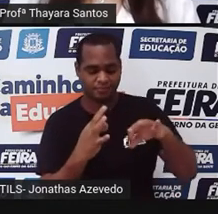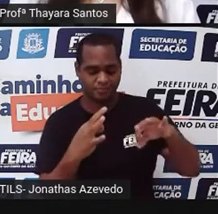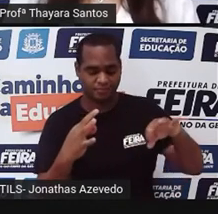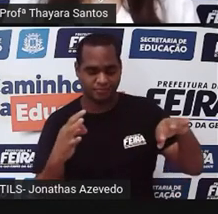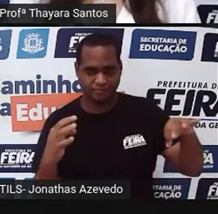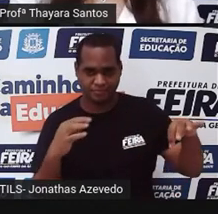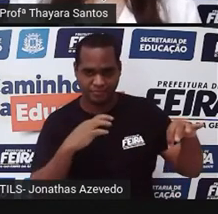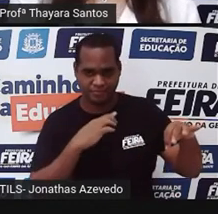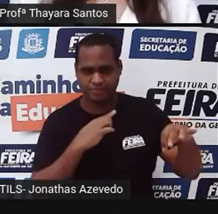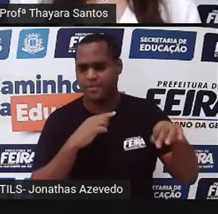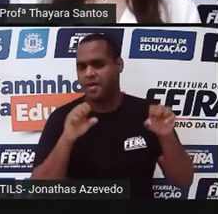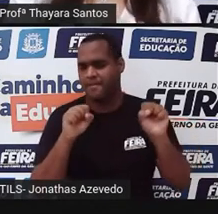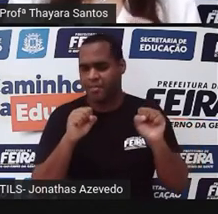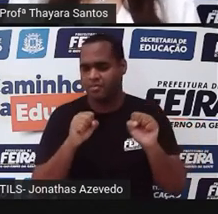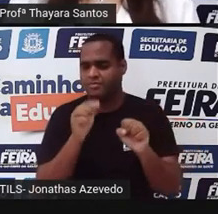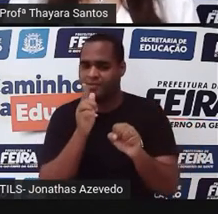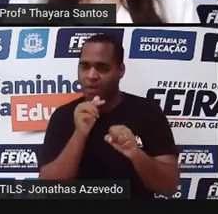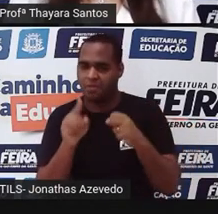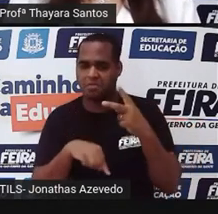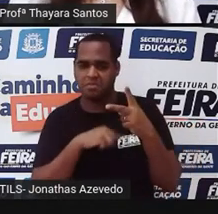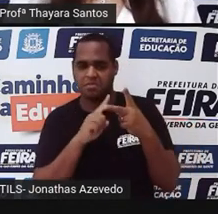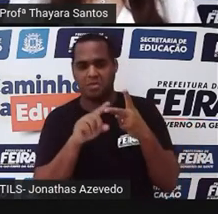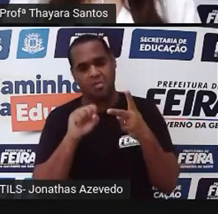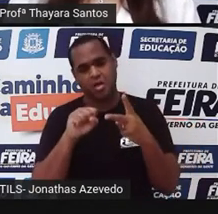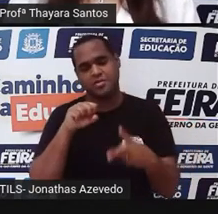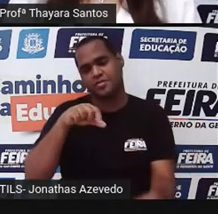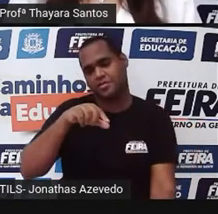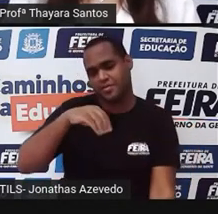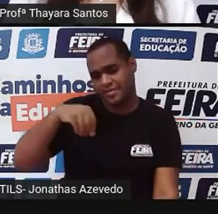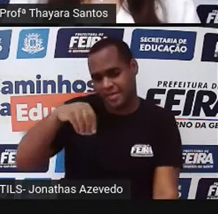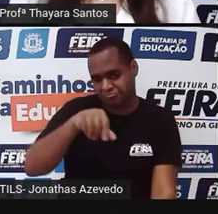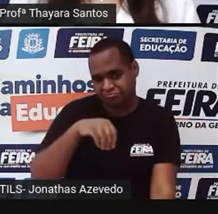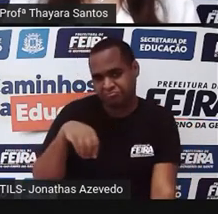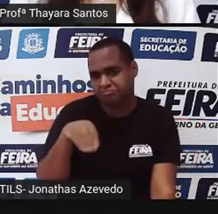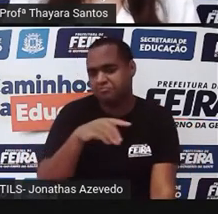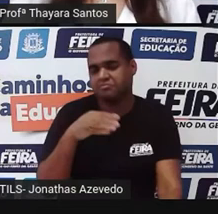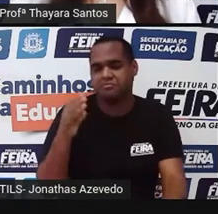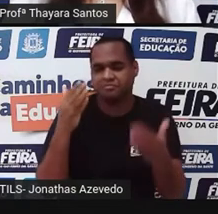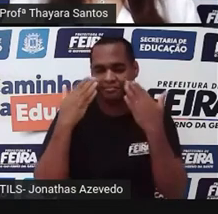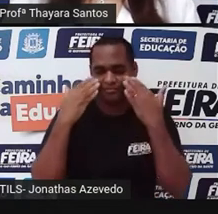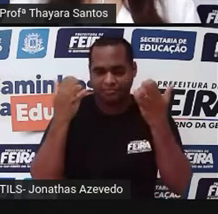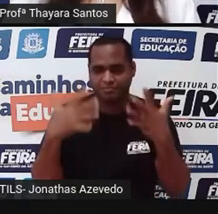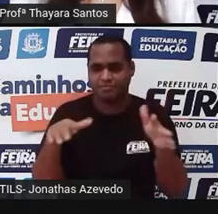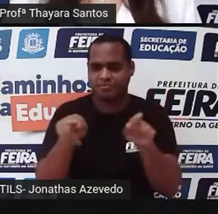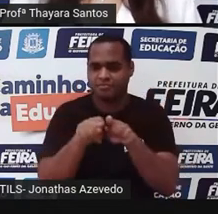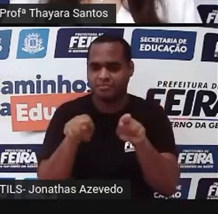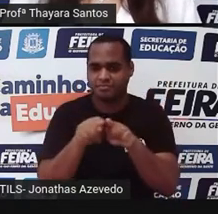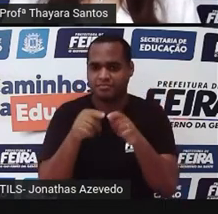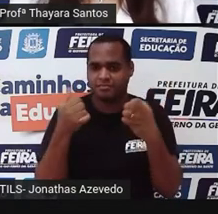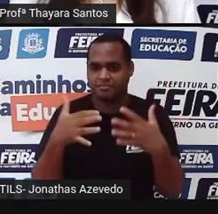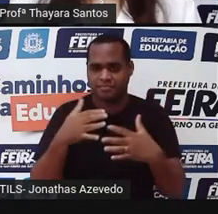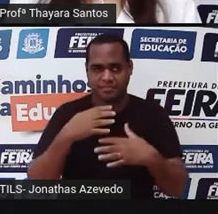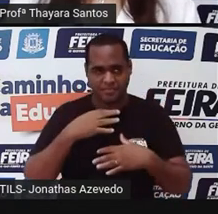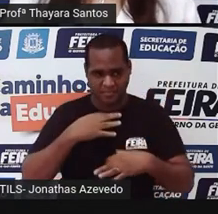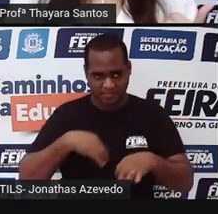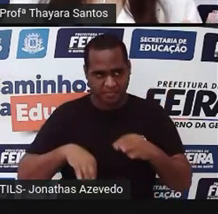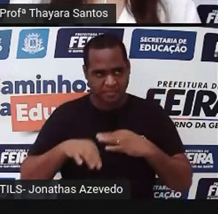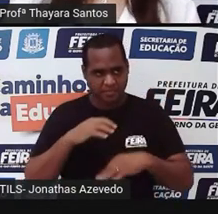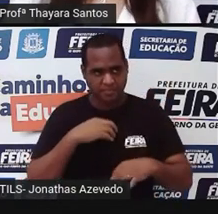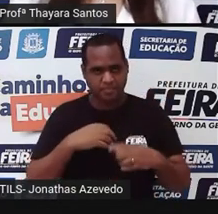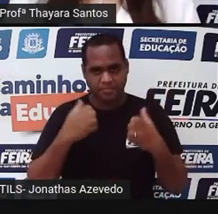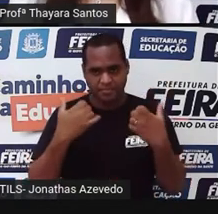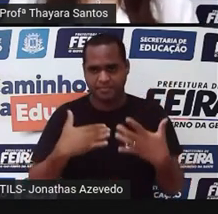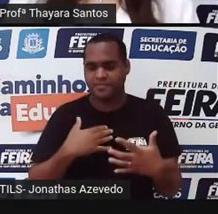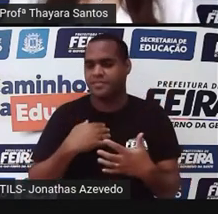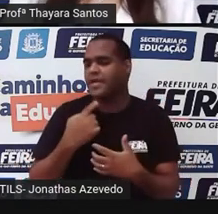podem estar tanto no ambiente aquático, quanto no ambiente terrestre. Eles apresentam também sistema digestório completo, com tubo digestório que vai dar